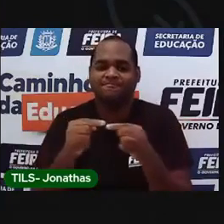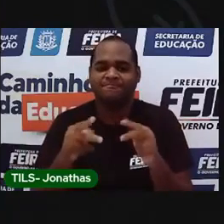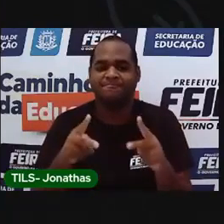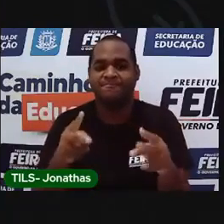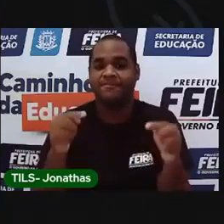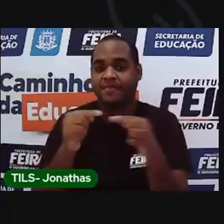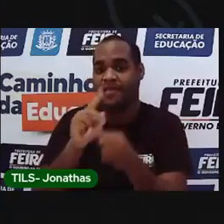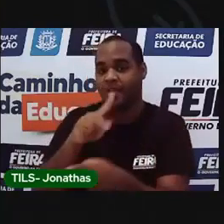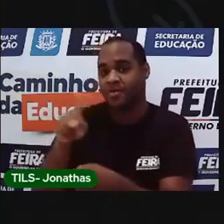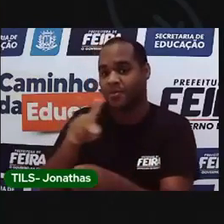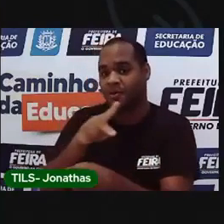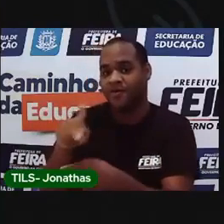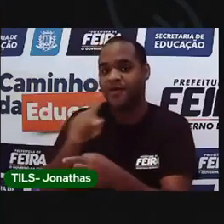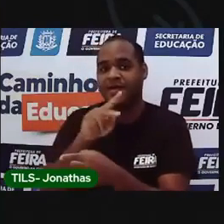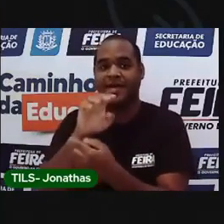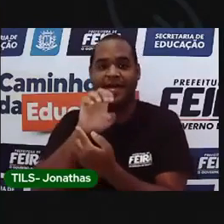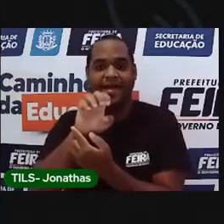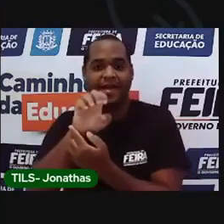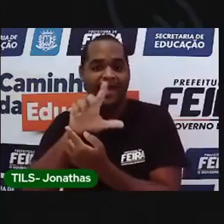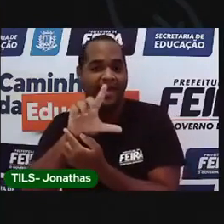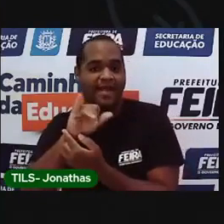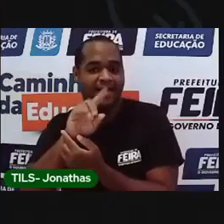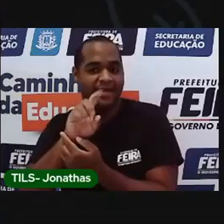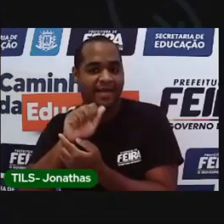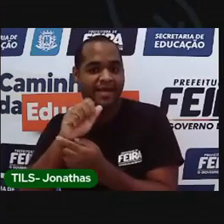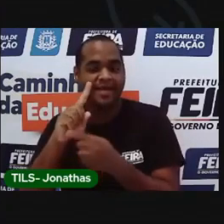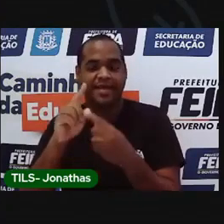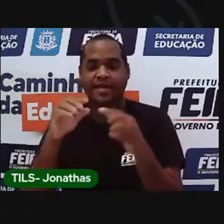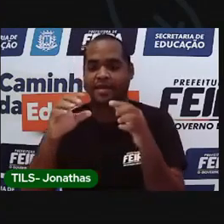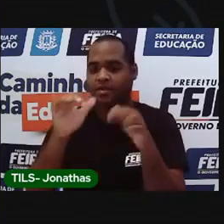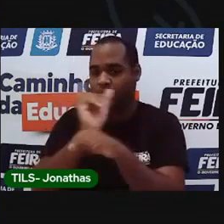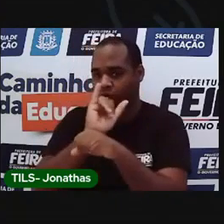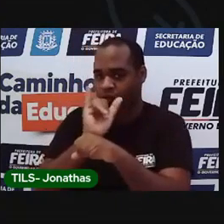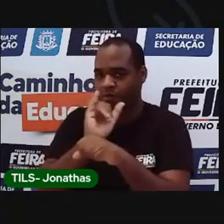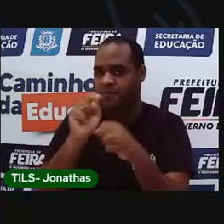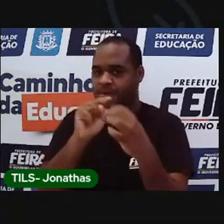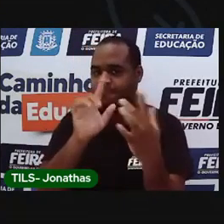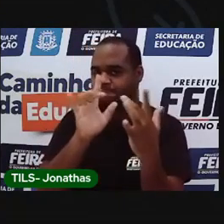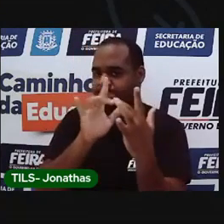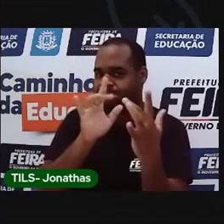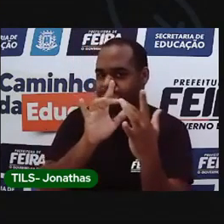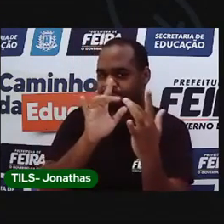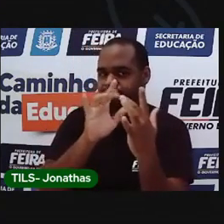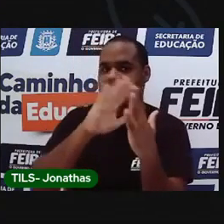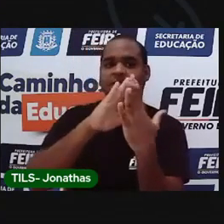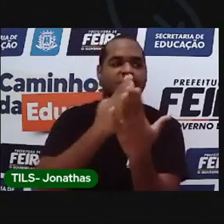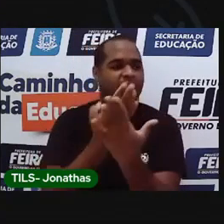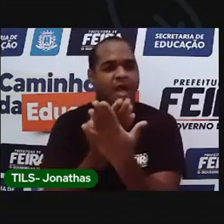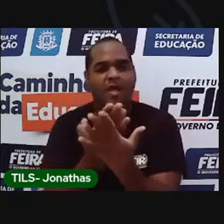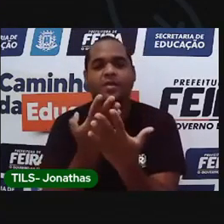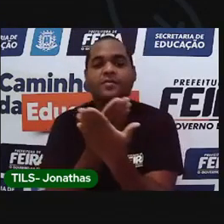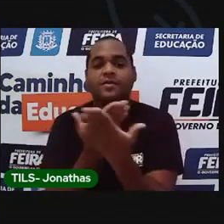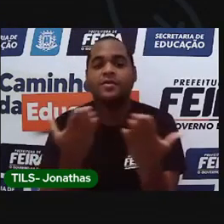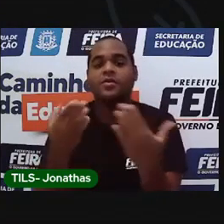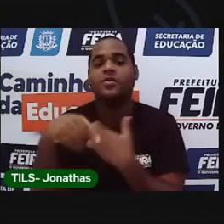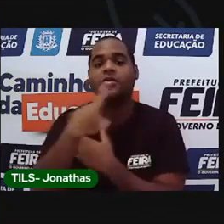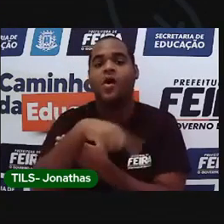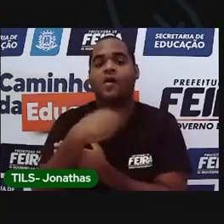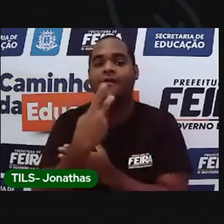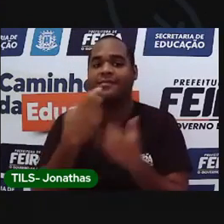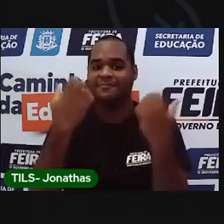A Proelda aqui no canal do YouTube, você aí em contato com seus professores da escola e nós vamos dar